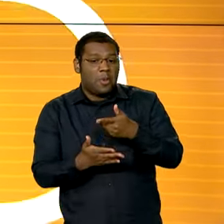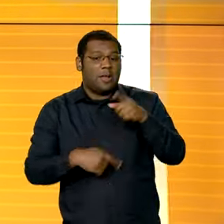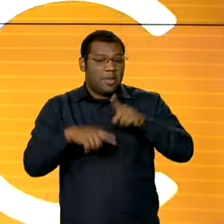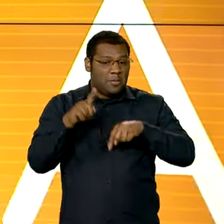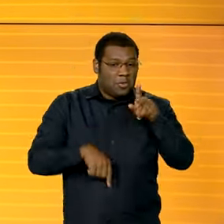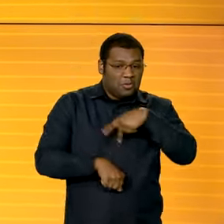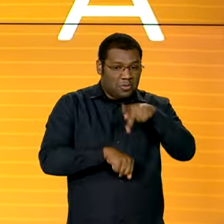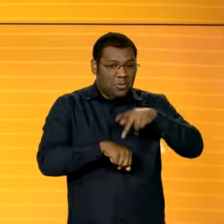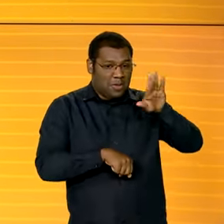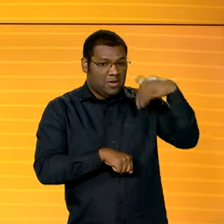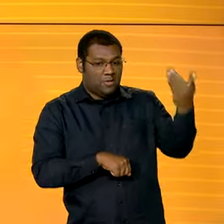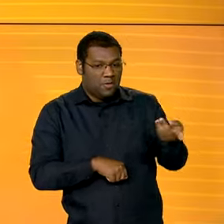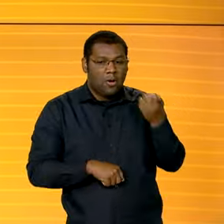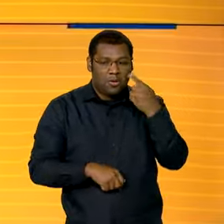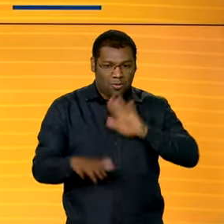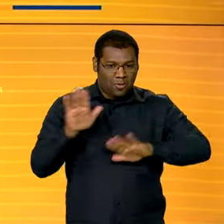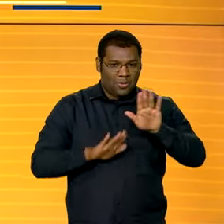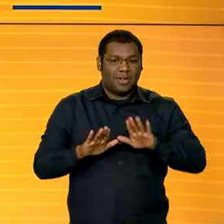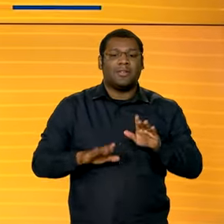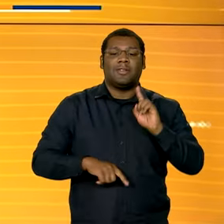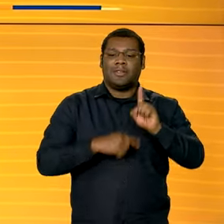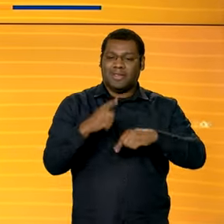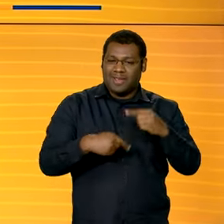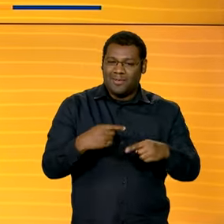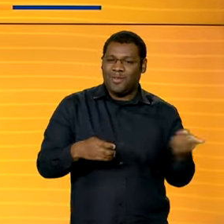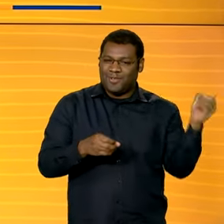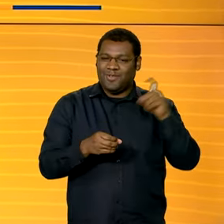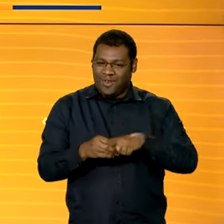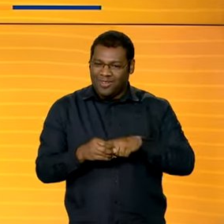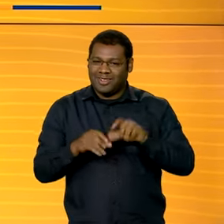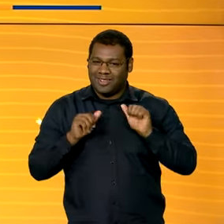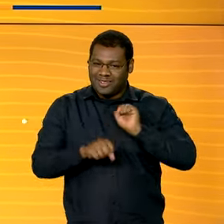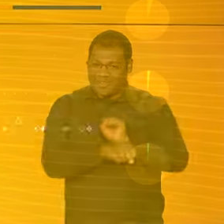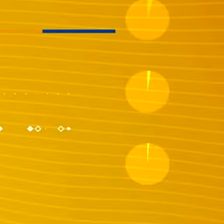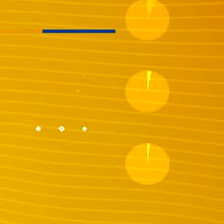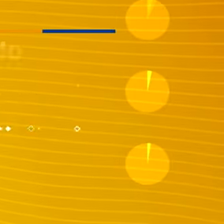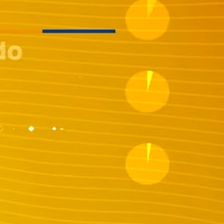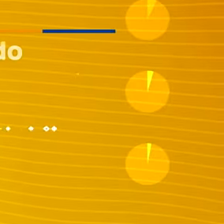feitas pela internet. A gente volta depois do intervalo. Até já.